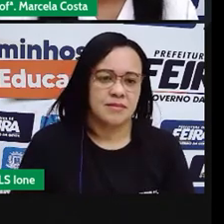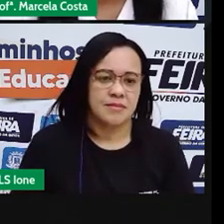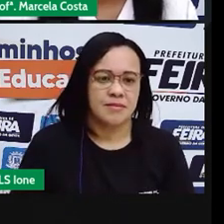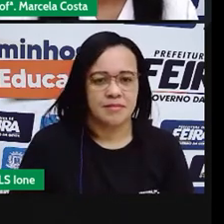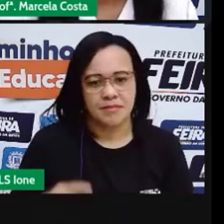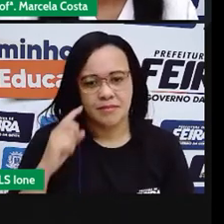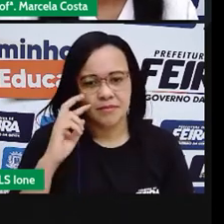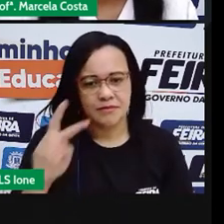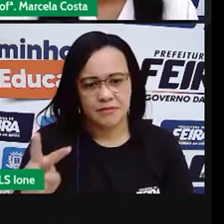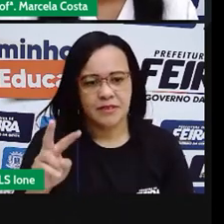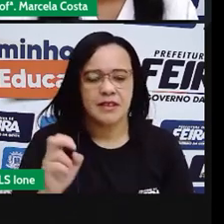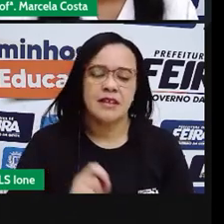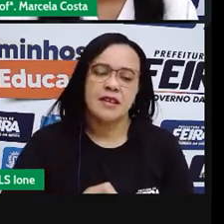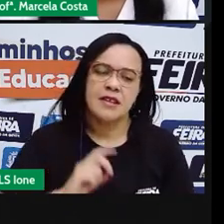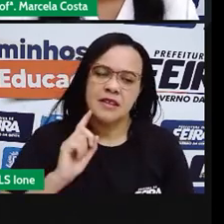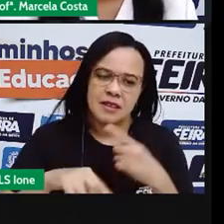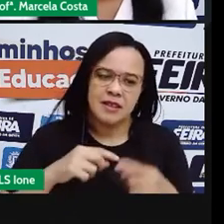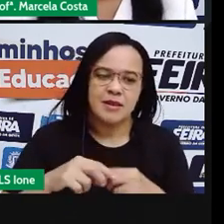para você ficar depois.